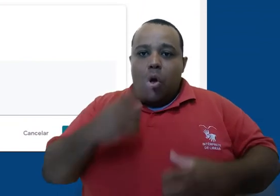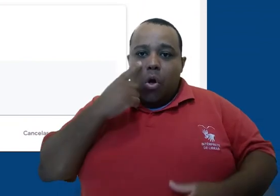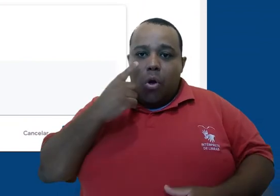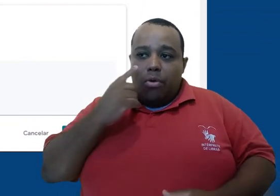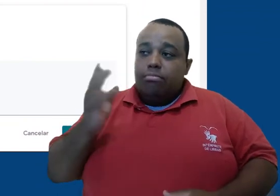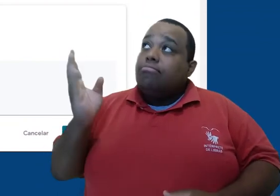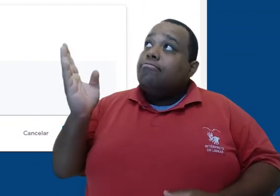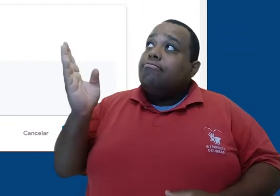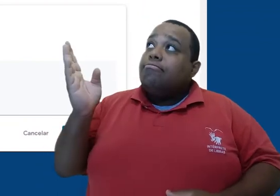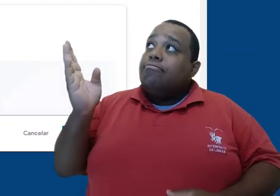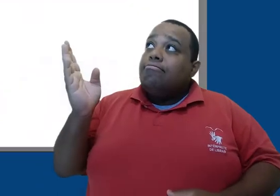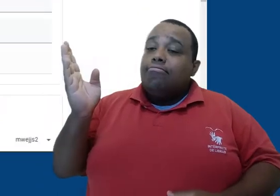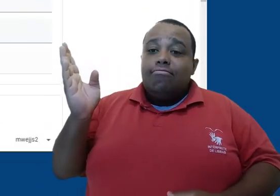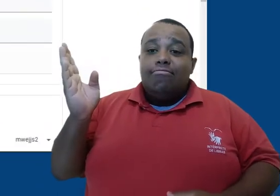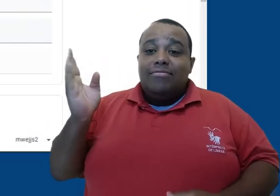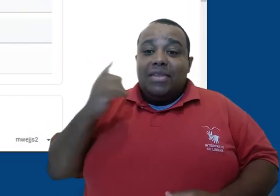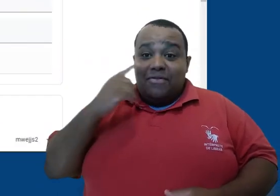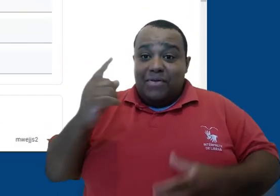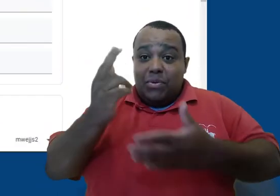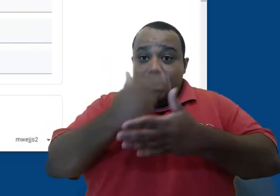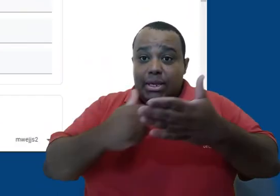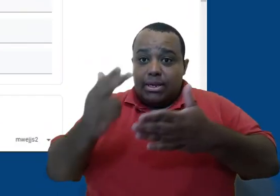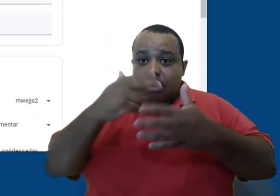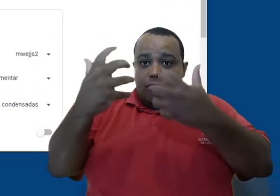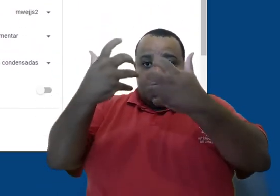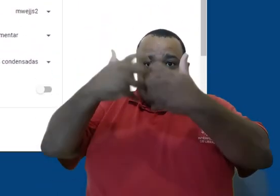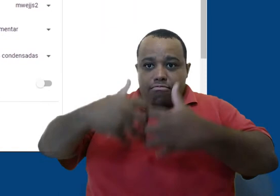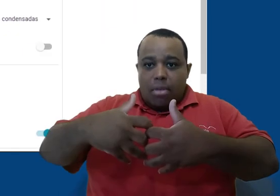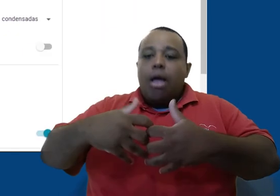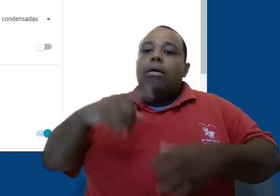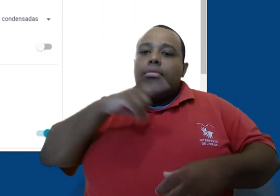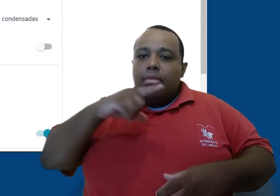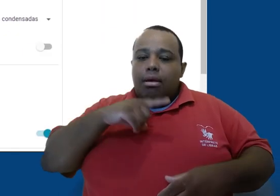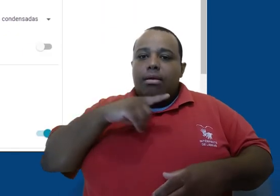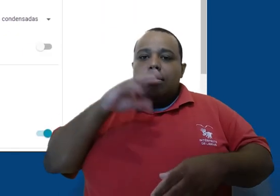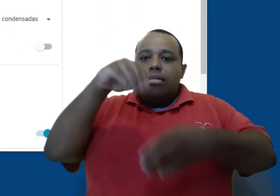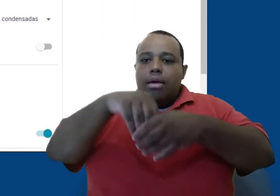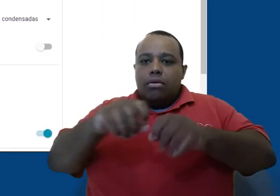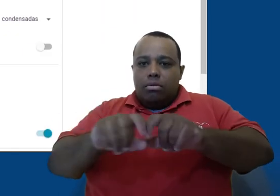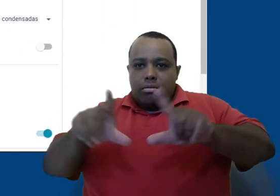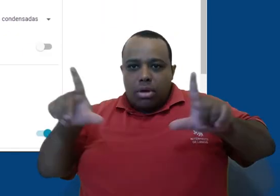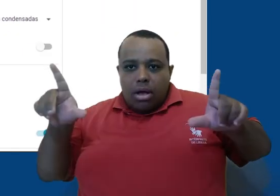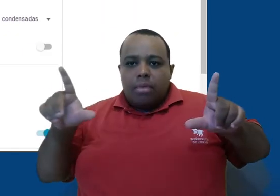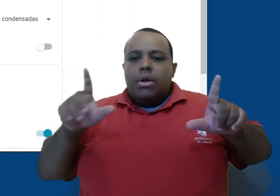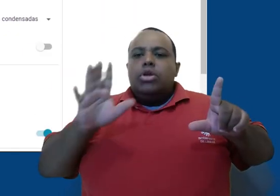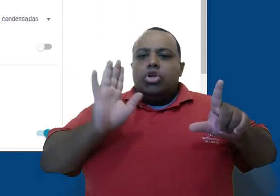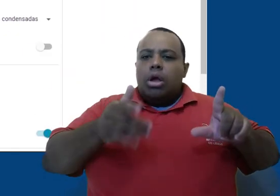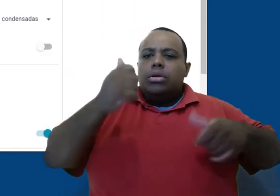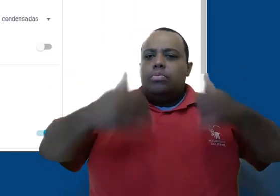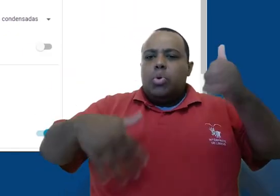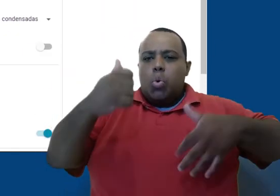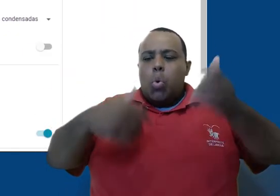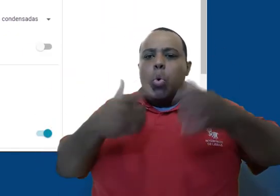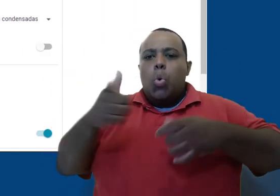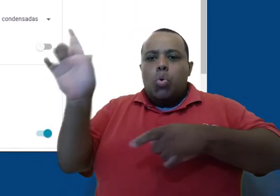direito dessa página, há um ícone de engrenagem. Clicamos nele e somos levados para uma página de configurações da turma. Exploramos a grande parte